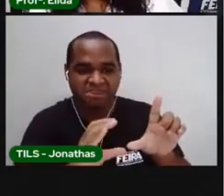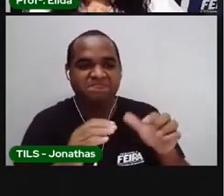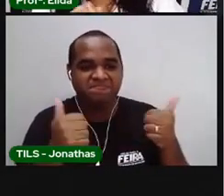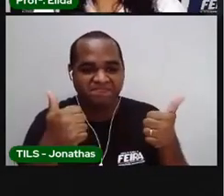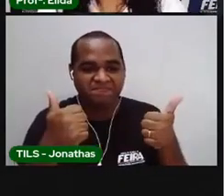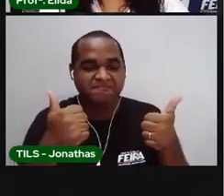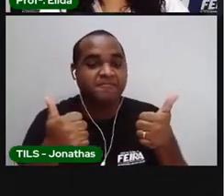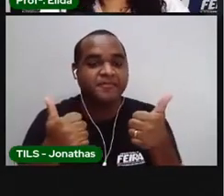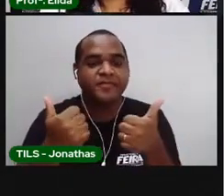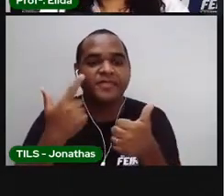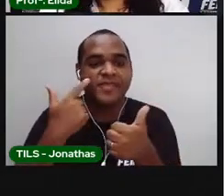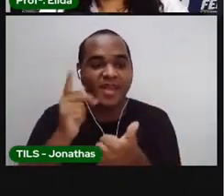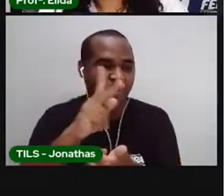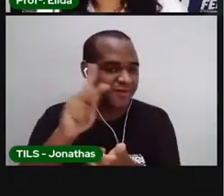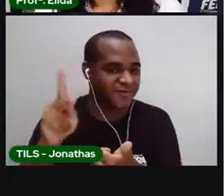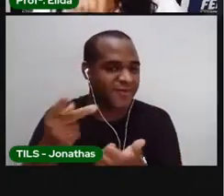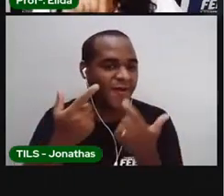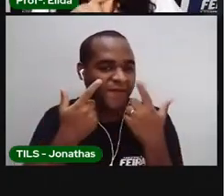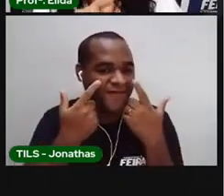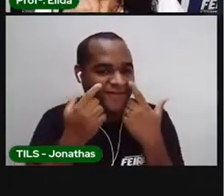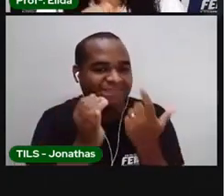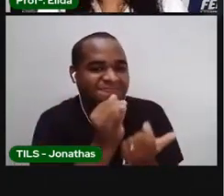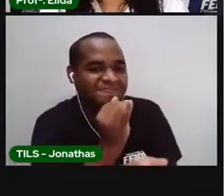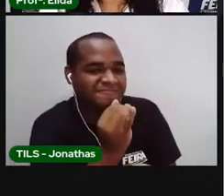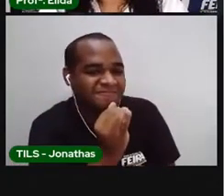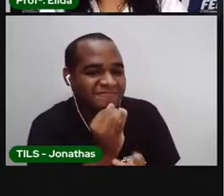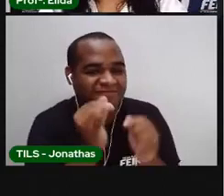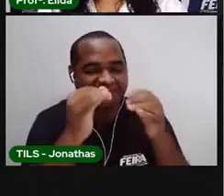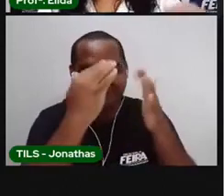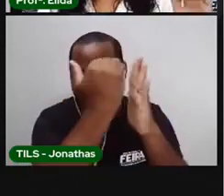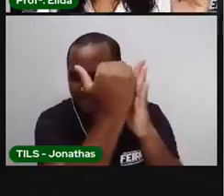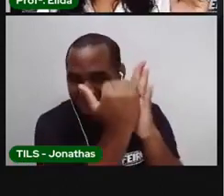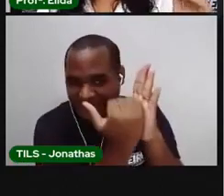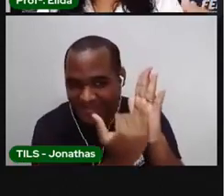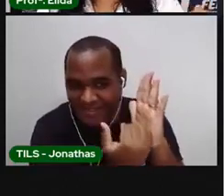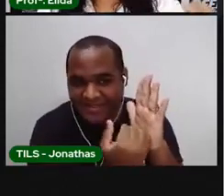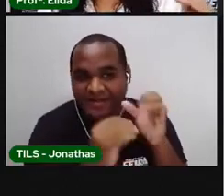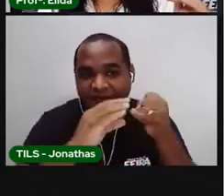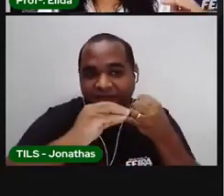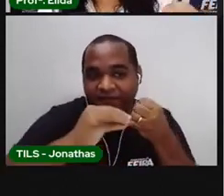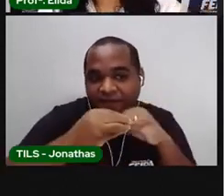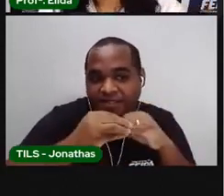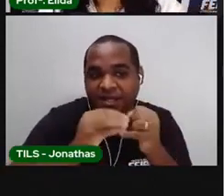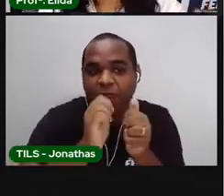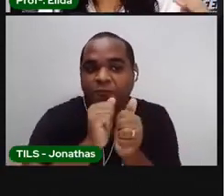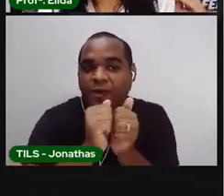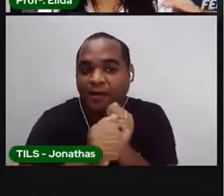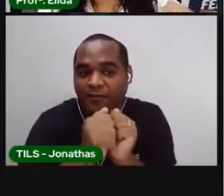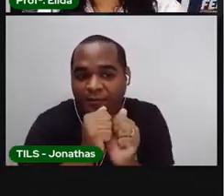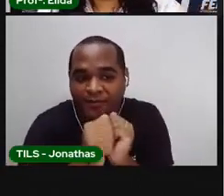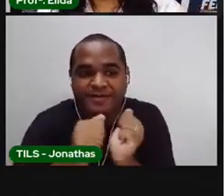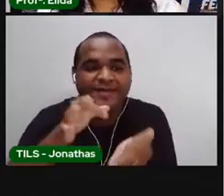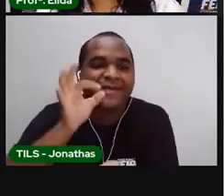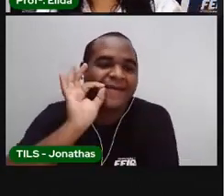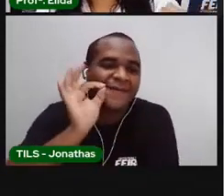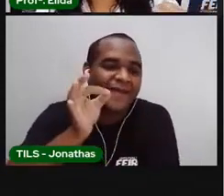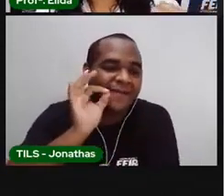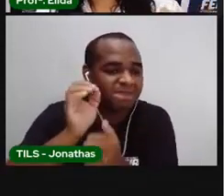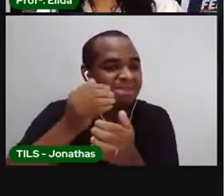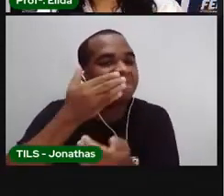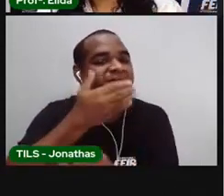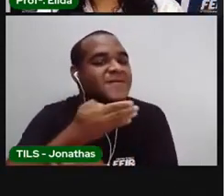A próxima é esse exemplo. A lista de compras. Feijão, arroz, café,